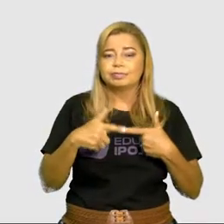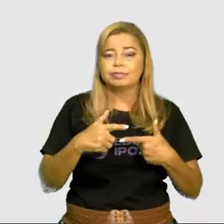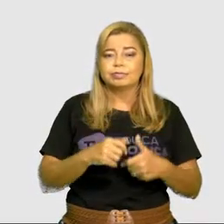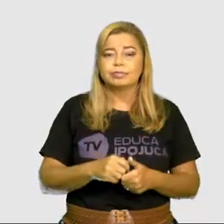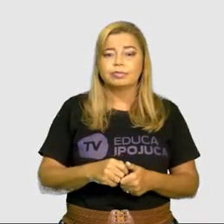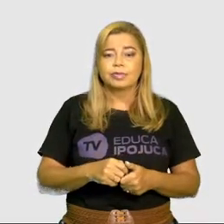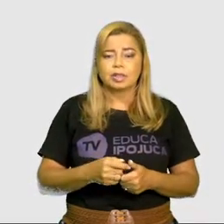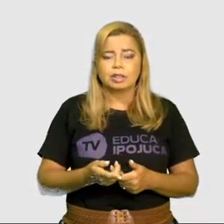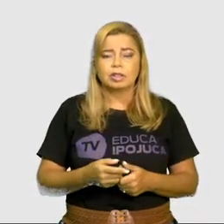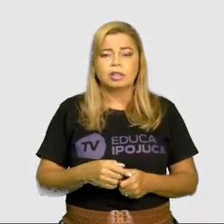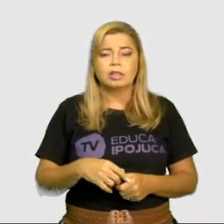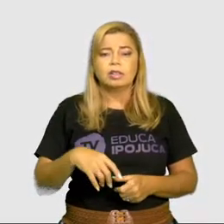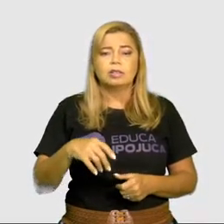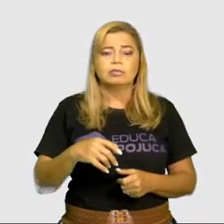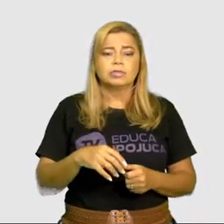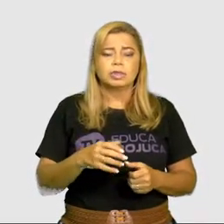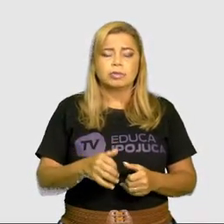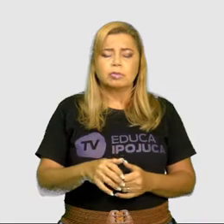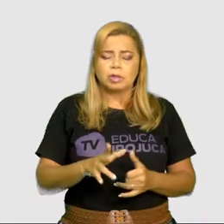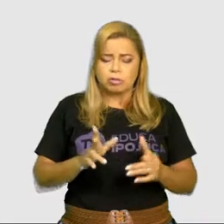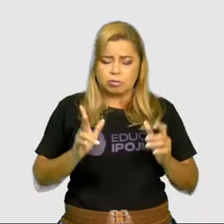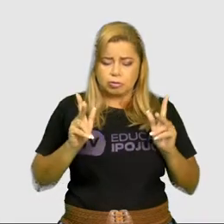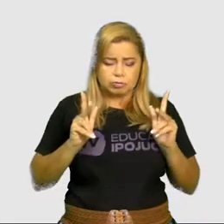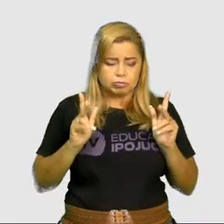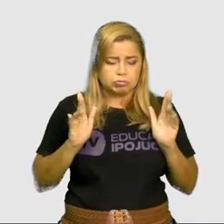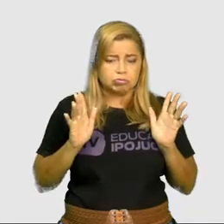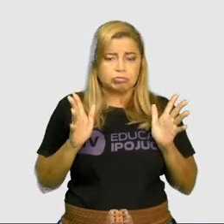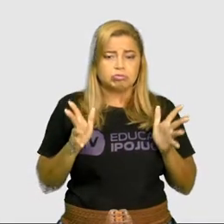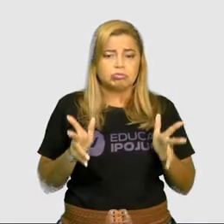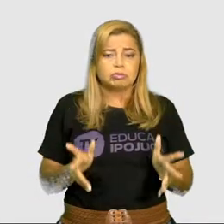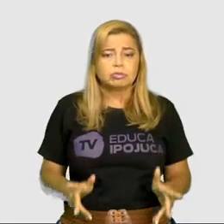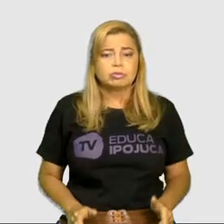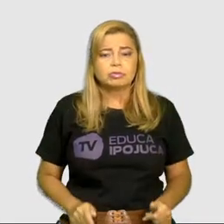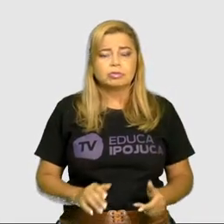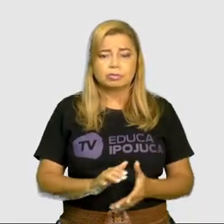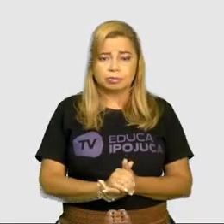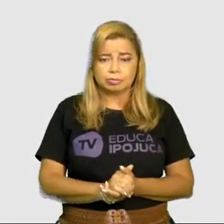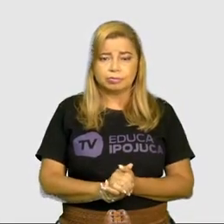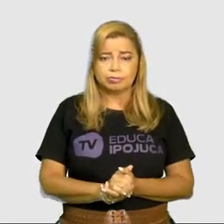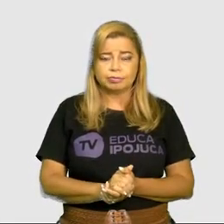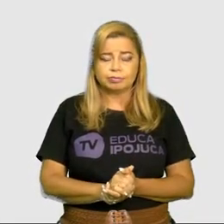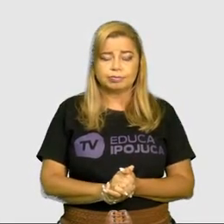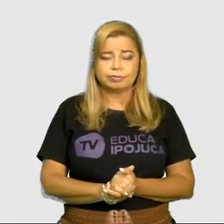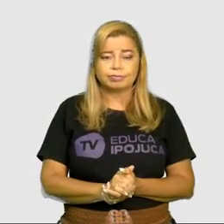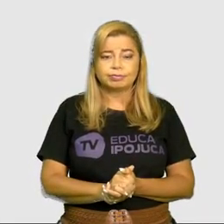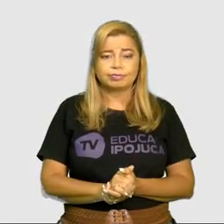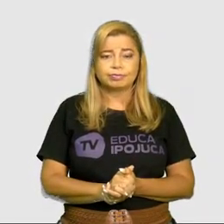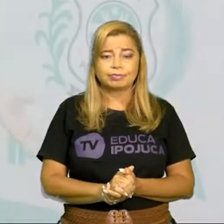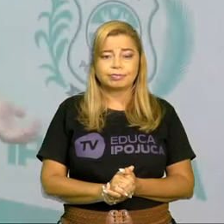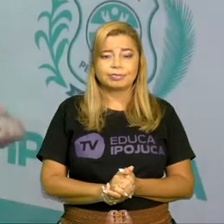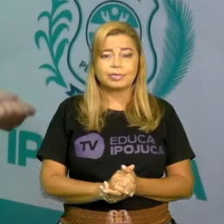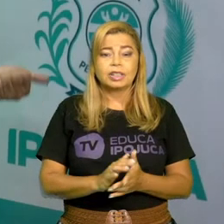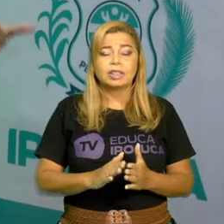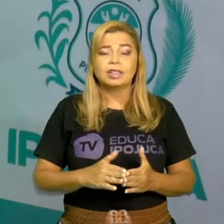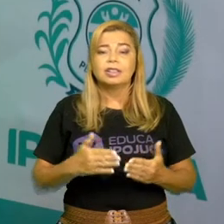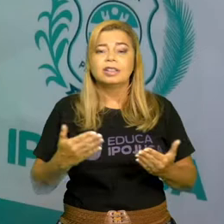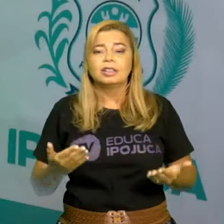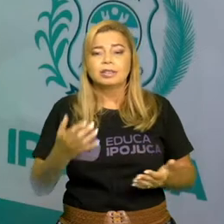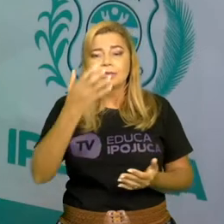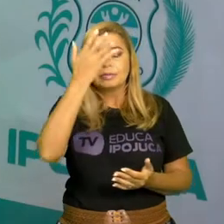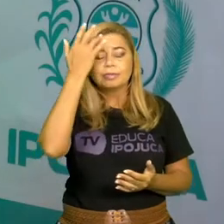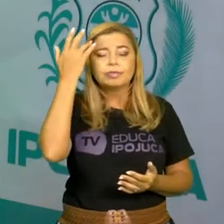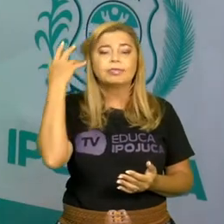horário, hidratar, heroína, hóspede. Veja aí, quando você